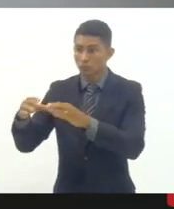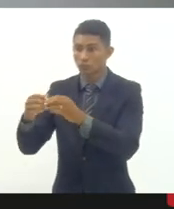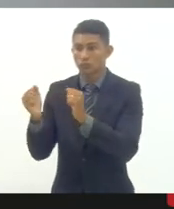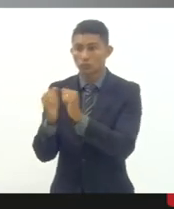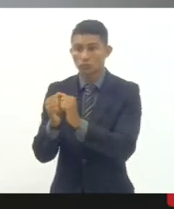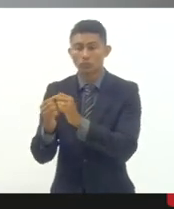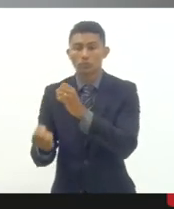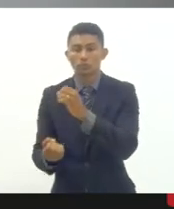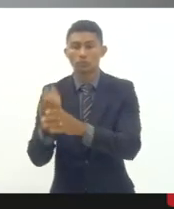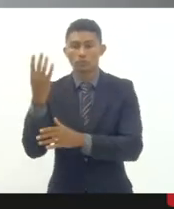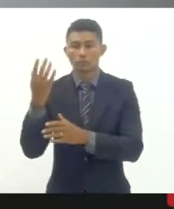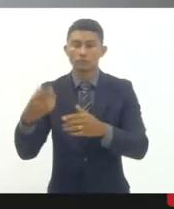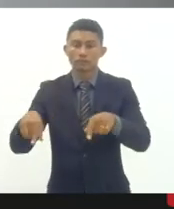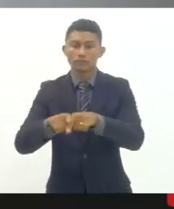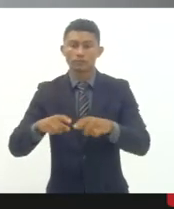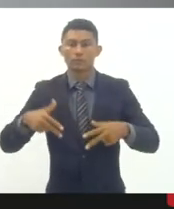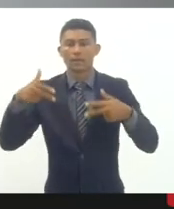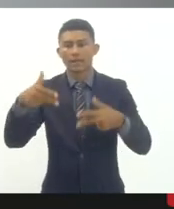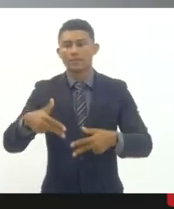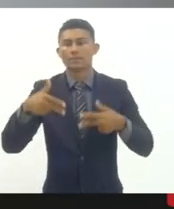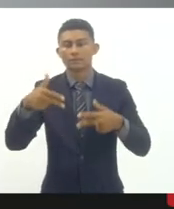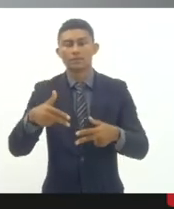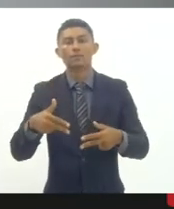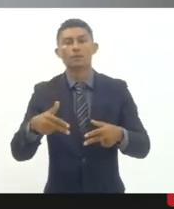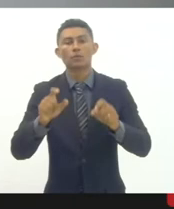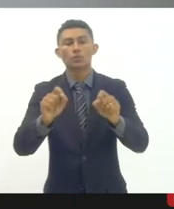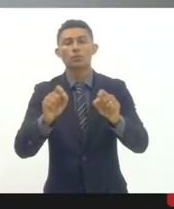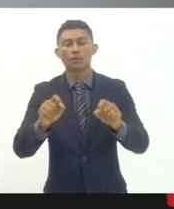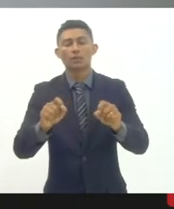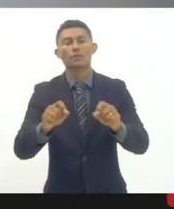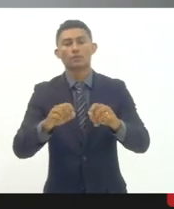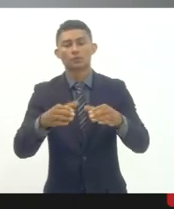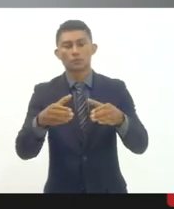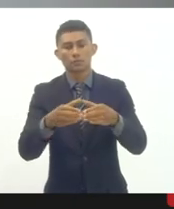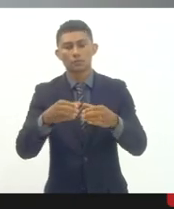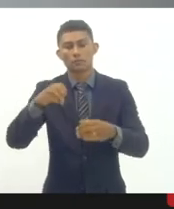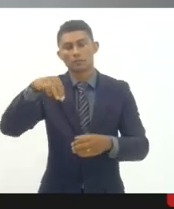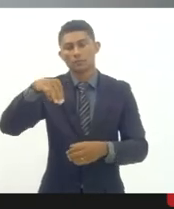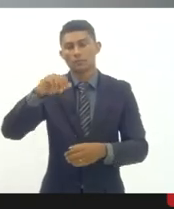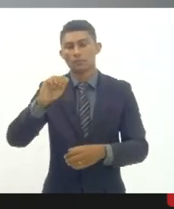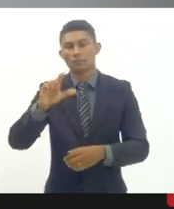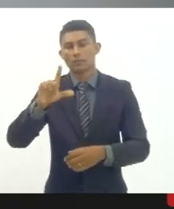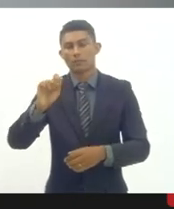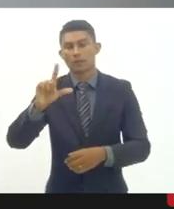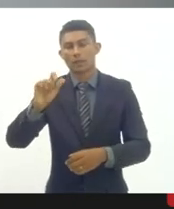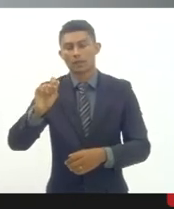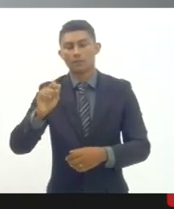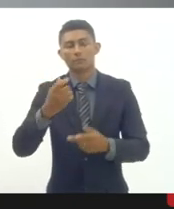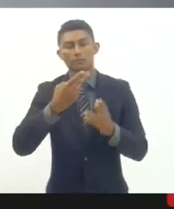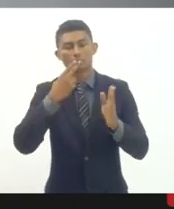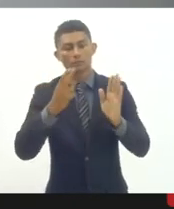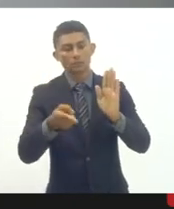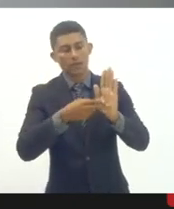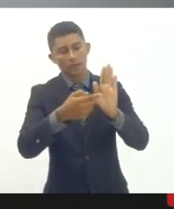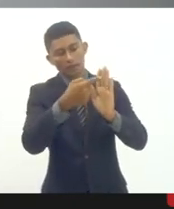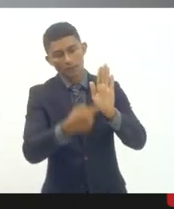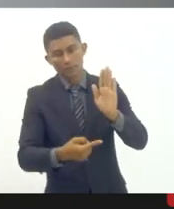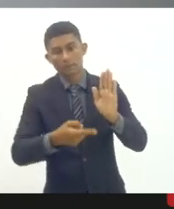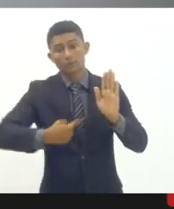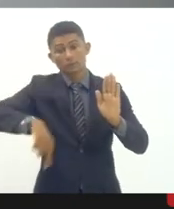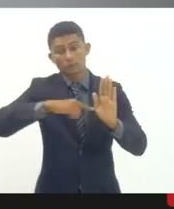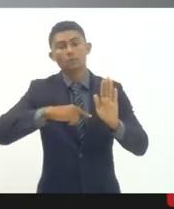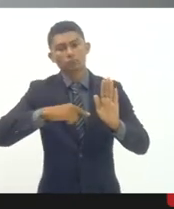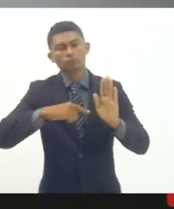de ativistas pela educação do fundo Malala essa carta compromisso que lançamos nessa semana a nível nacional